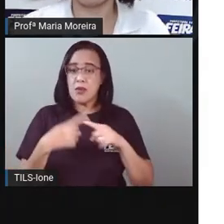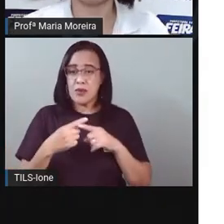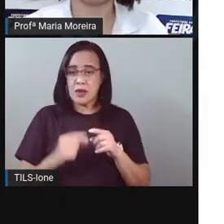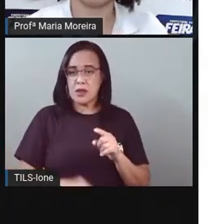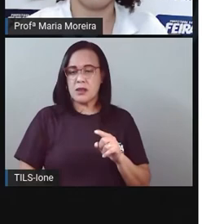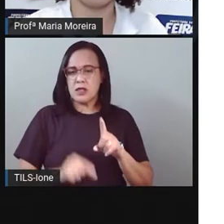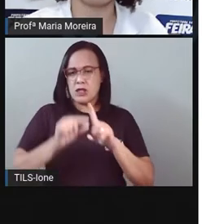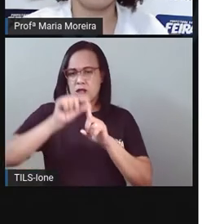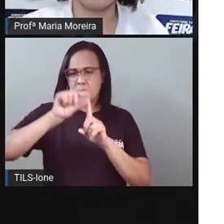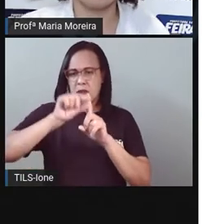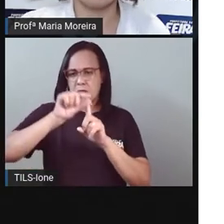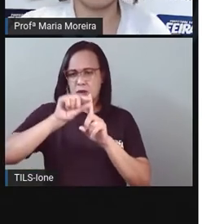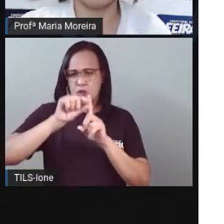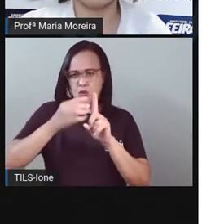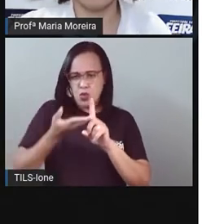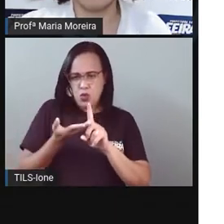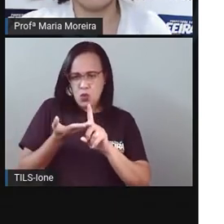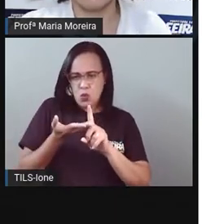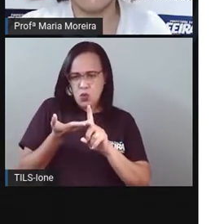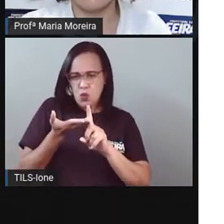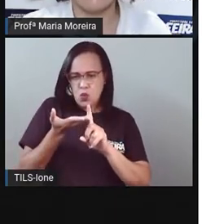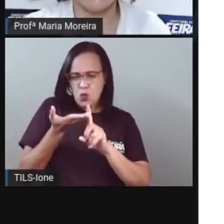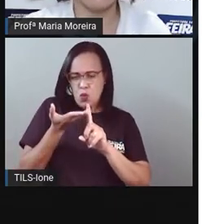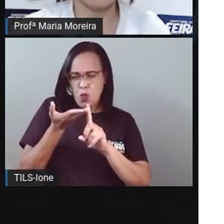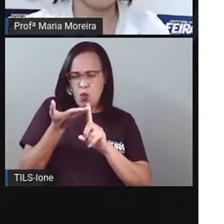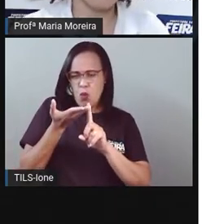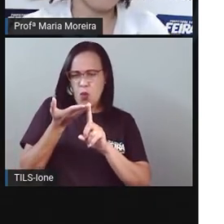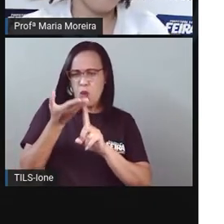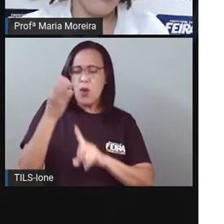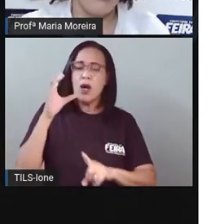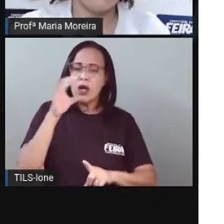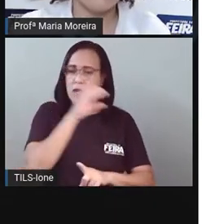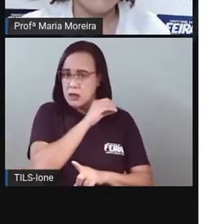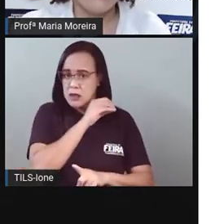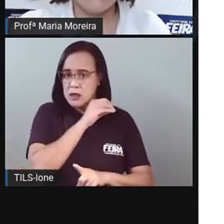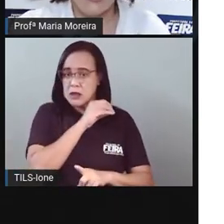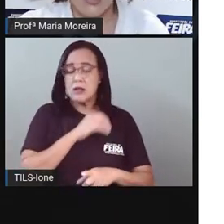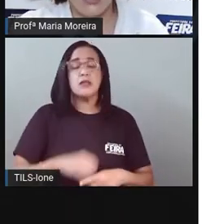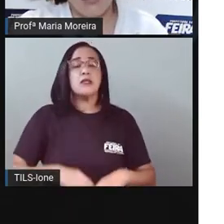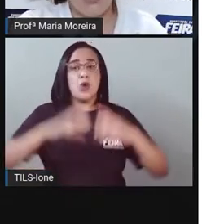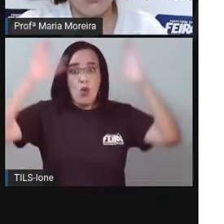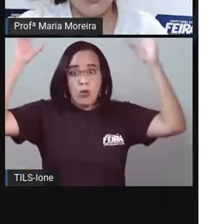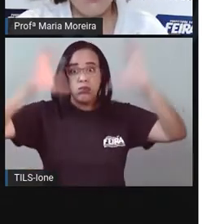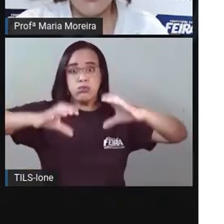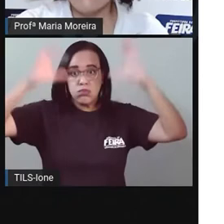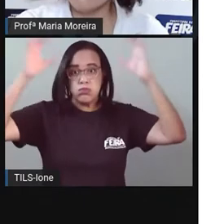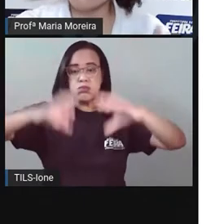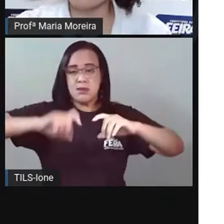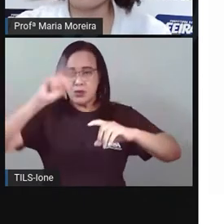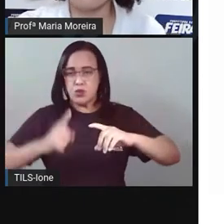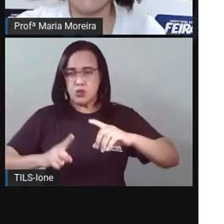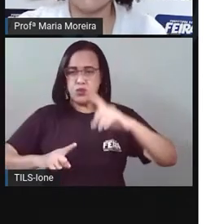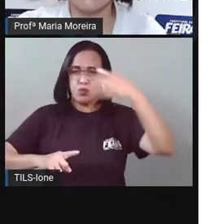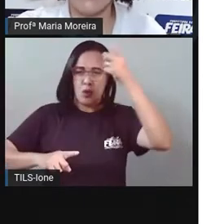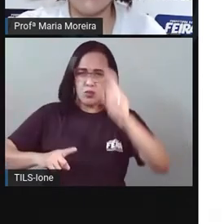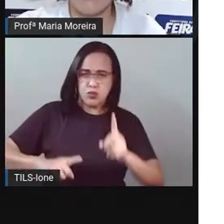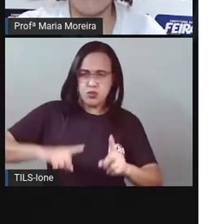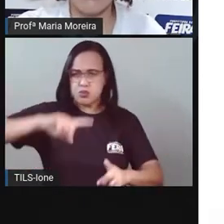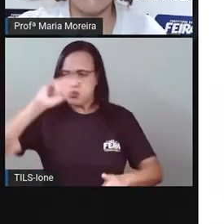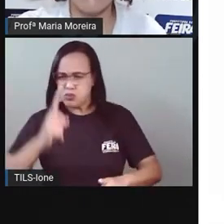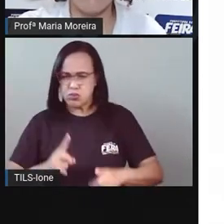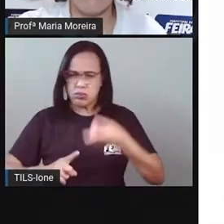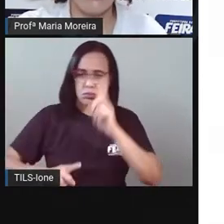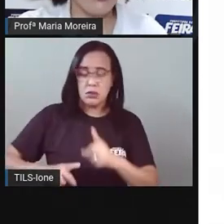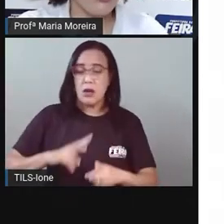favorece o quê? A formação de tempestades seguidas de trovoadas e relâmpagos Então, se a gente olhar aqui essa